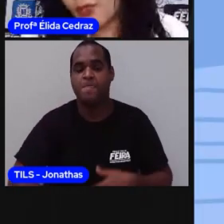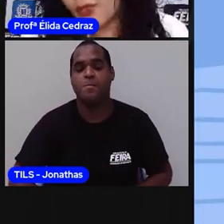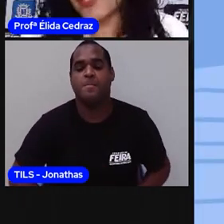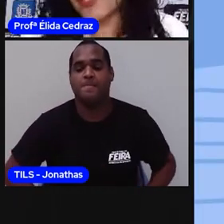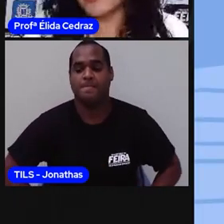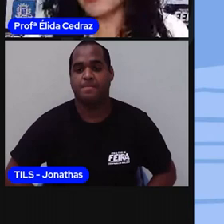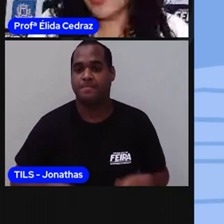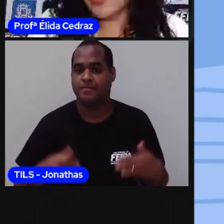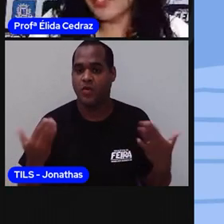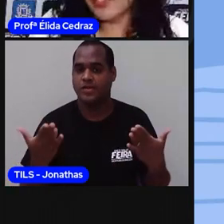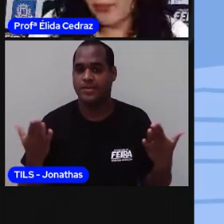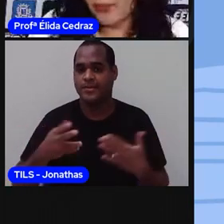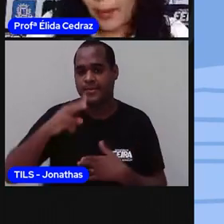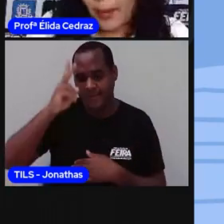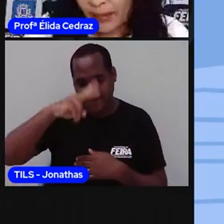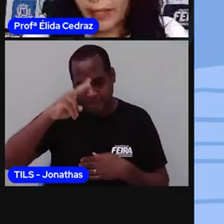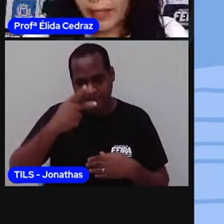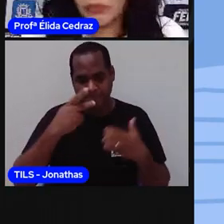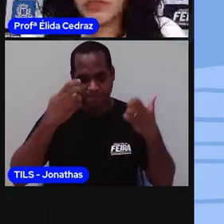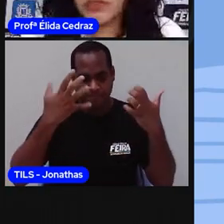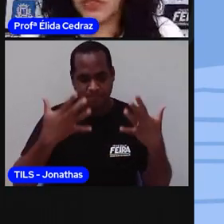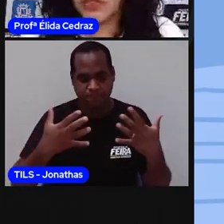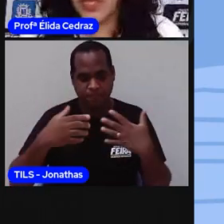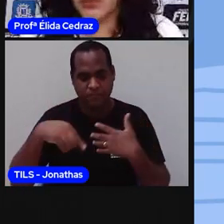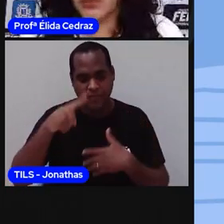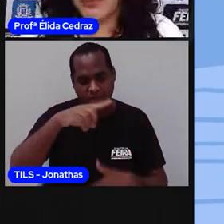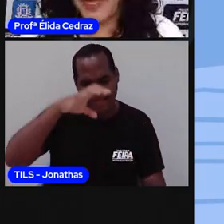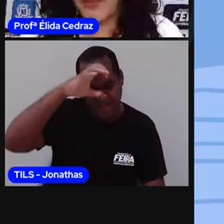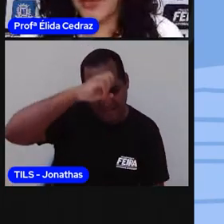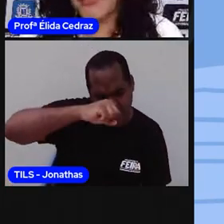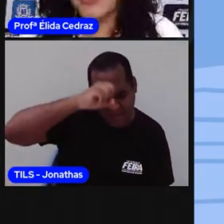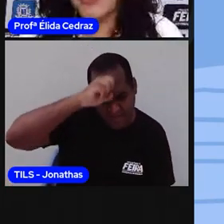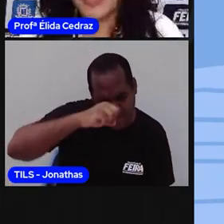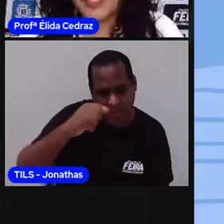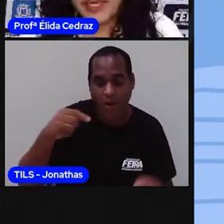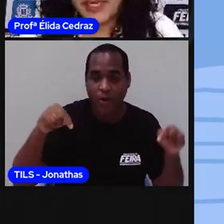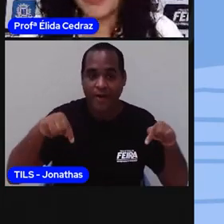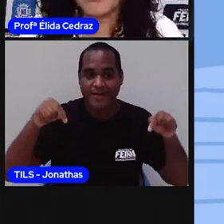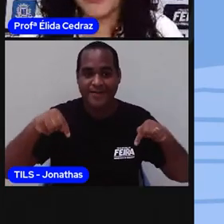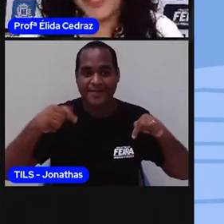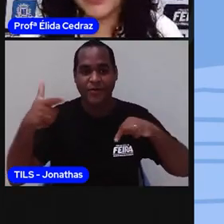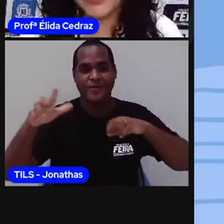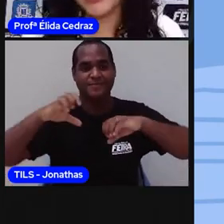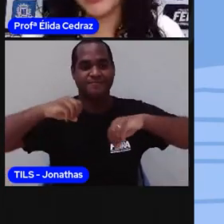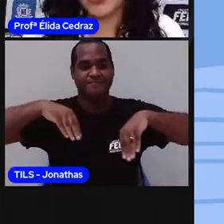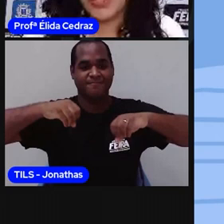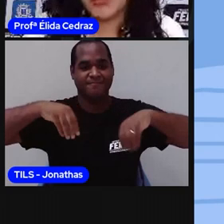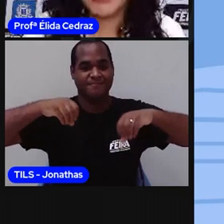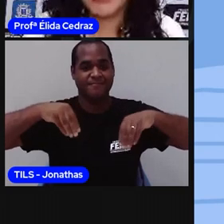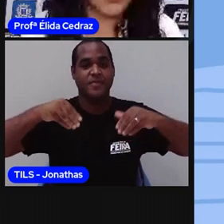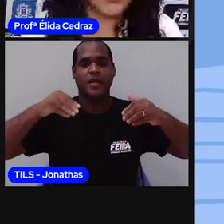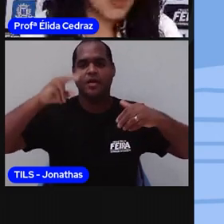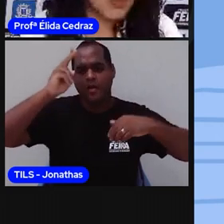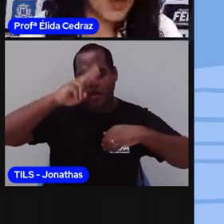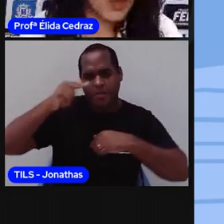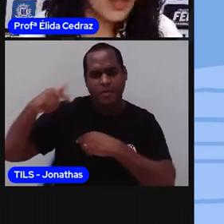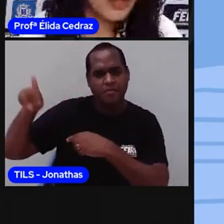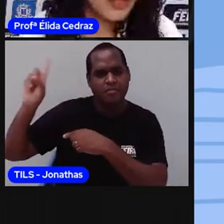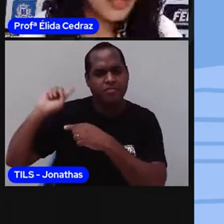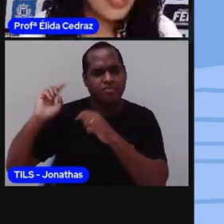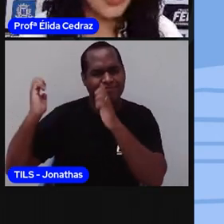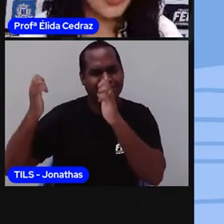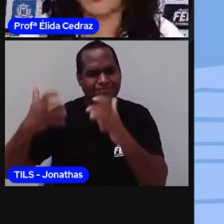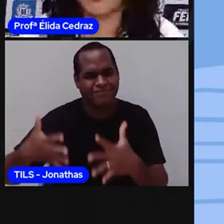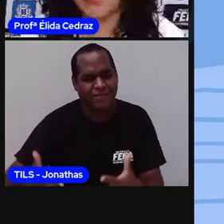vamos recordar o que aprendemos na nossa última aula. Você lembra o que foi que nós estudamos na última aula?